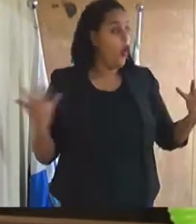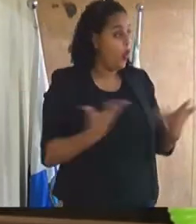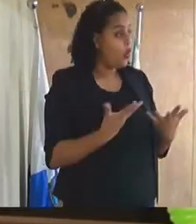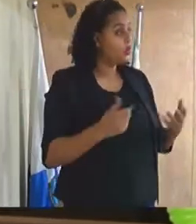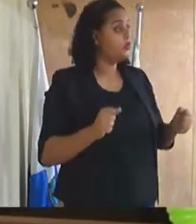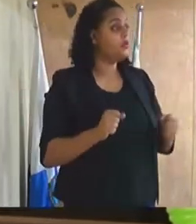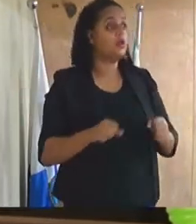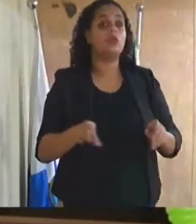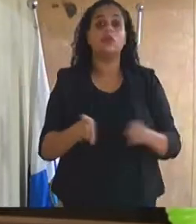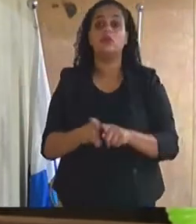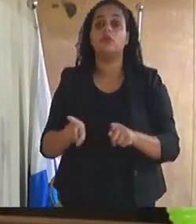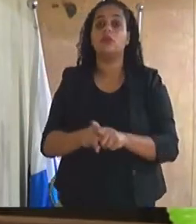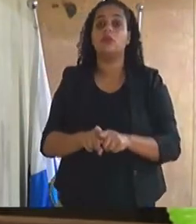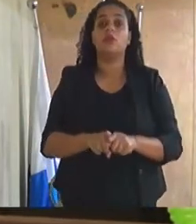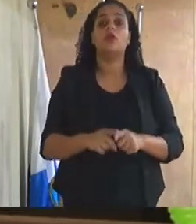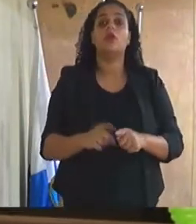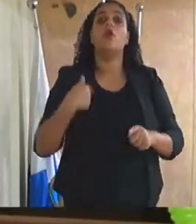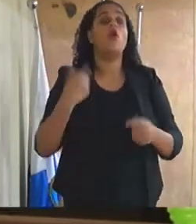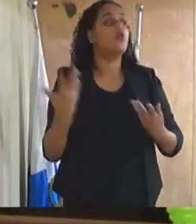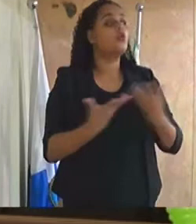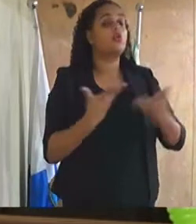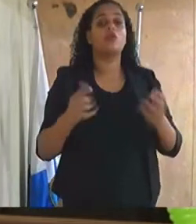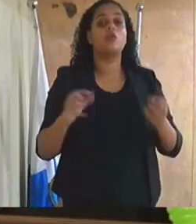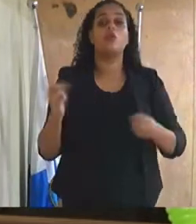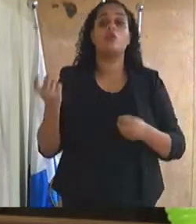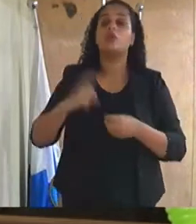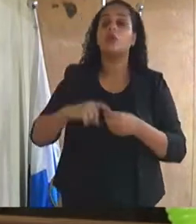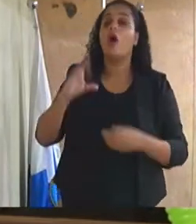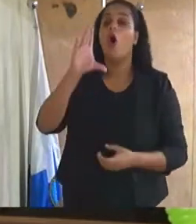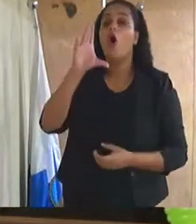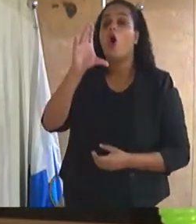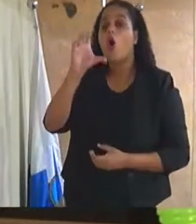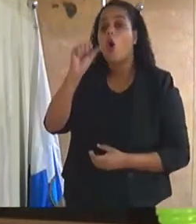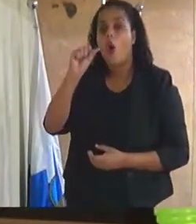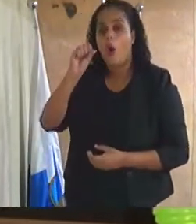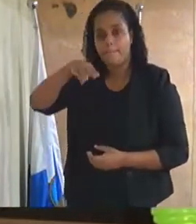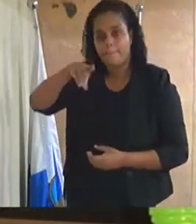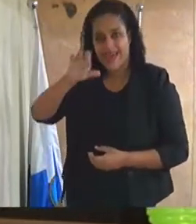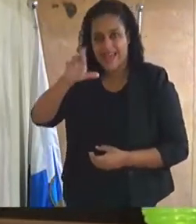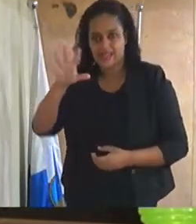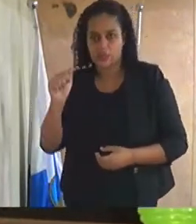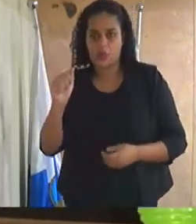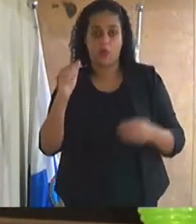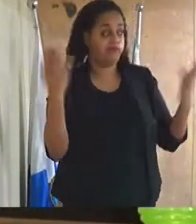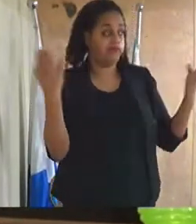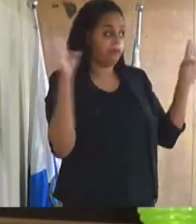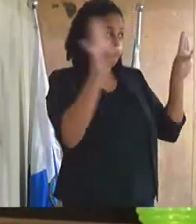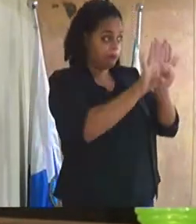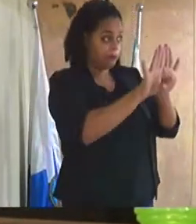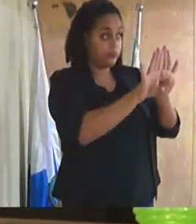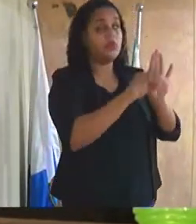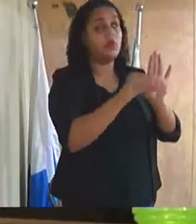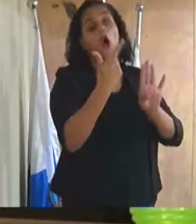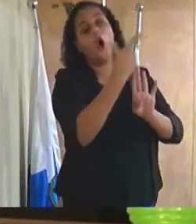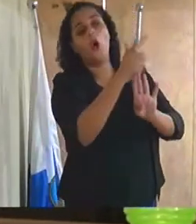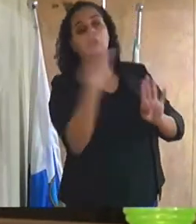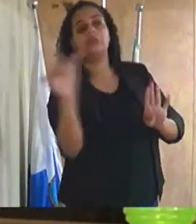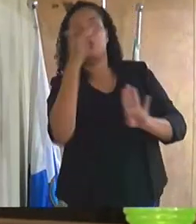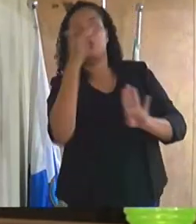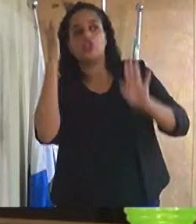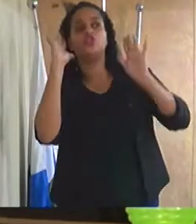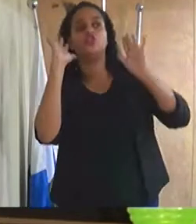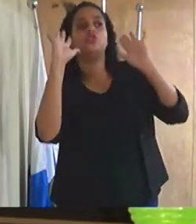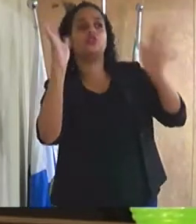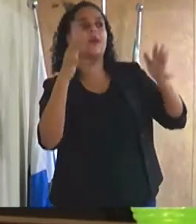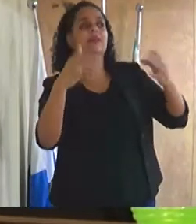o comércio era para estar fechado, mas a prefeitura está recorrendo dessa decisão. Haja visto que outras cidades também já estão abertas e